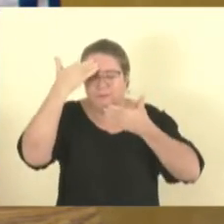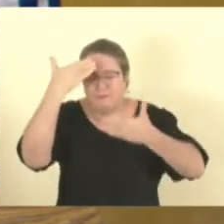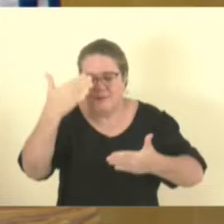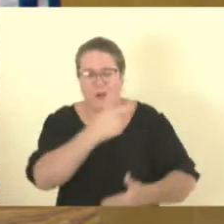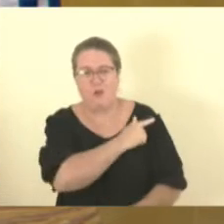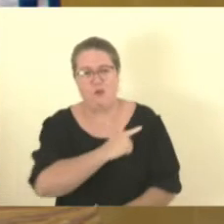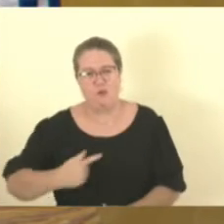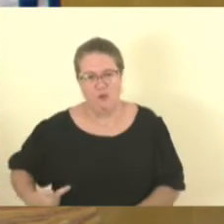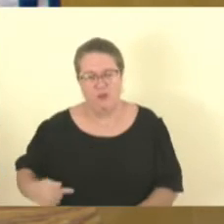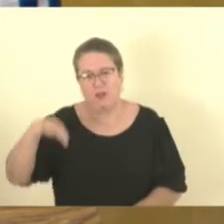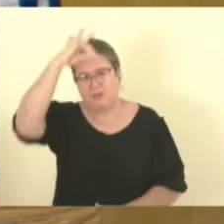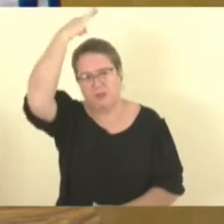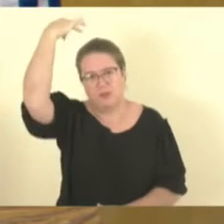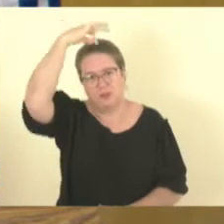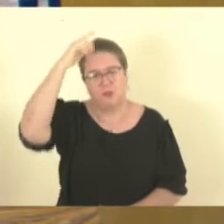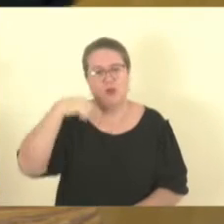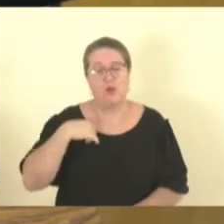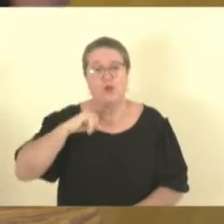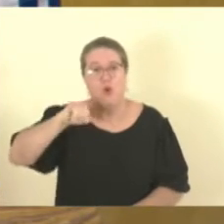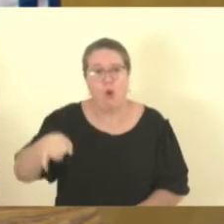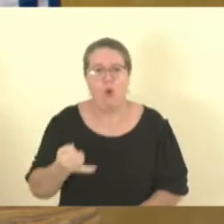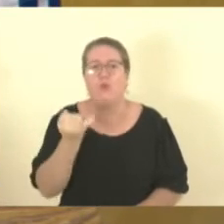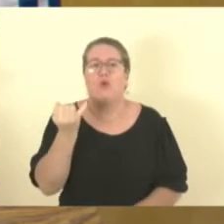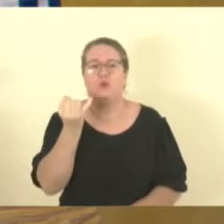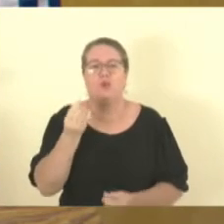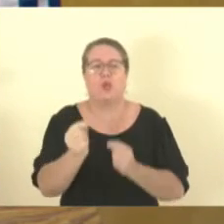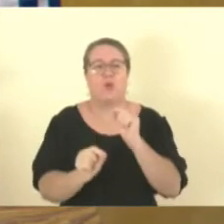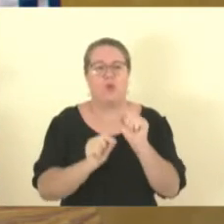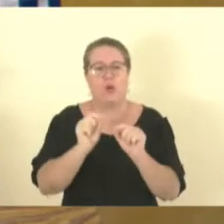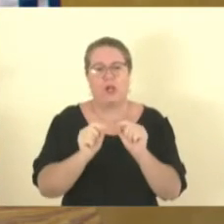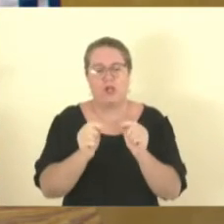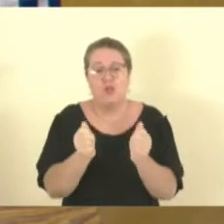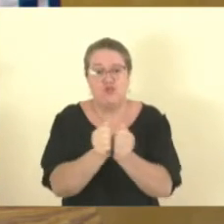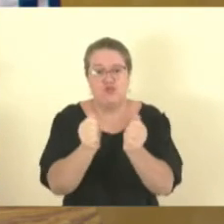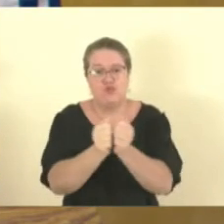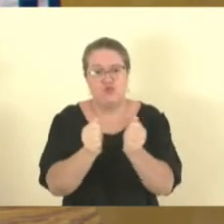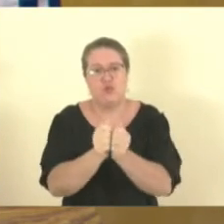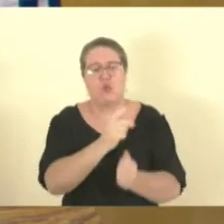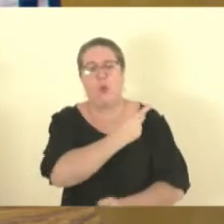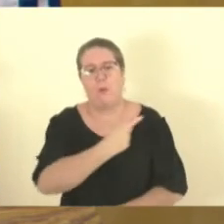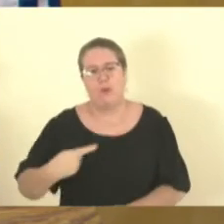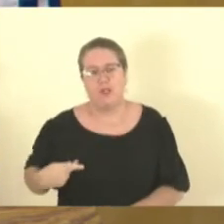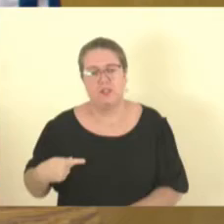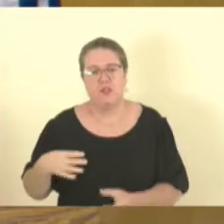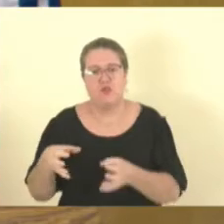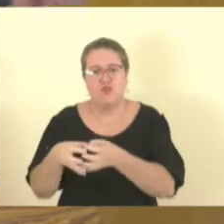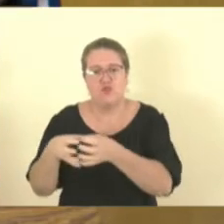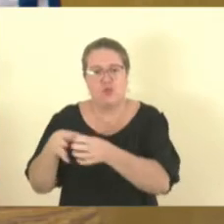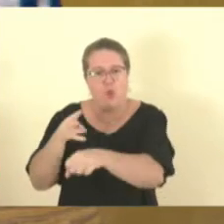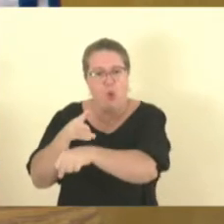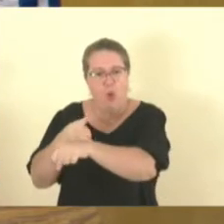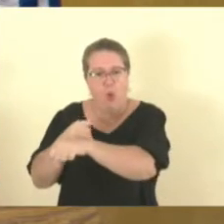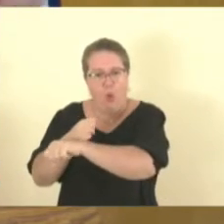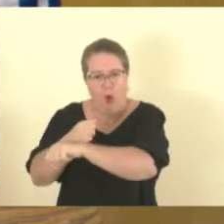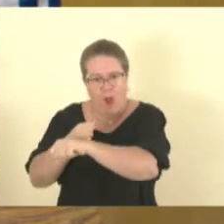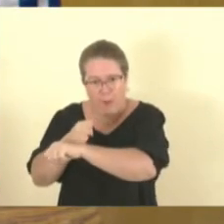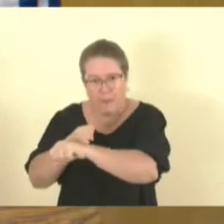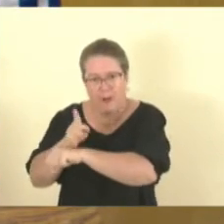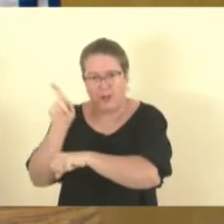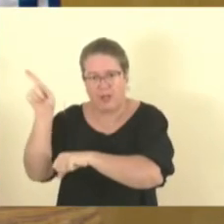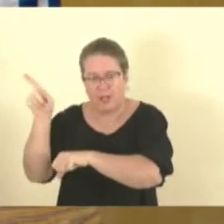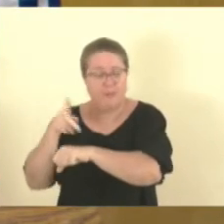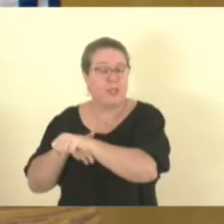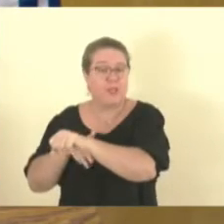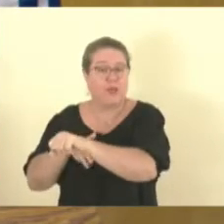oportunidade de estar acompanhando o presidente numa reunião no município de Guarapari e, na volta, nós fizemos algumas